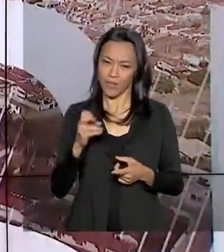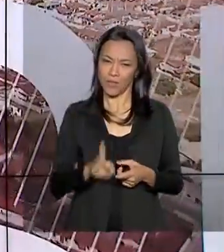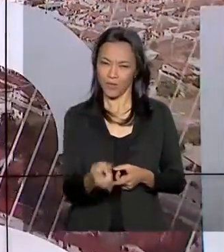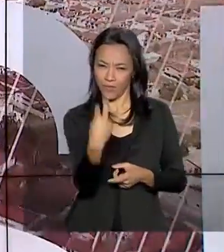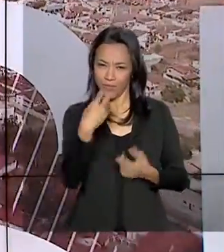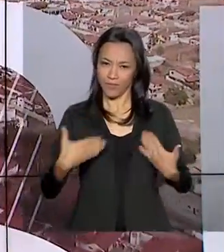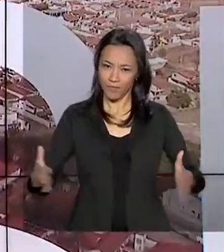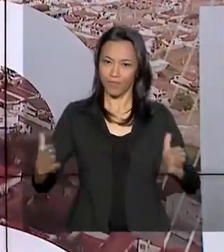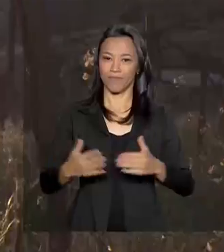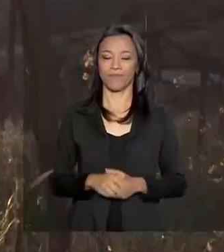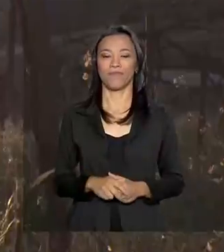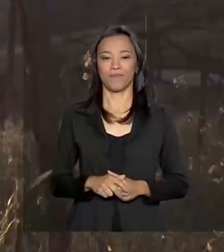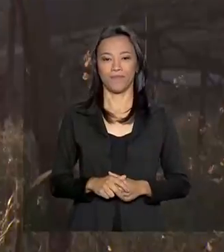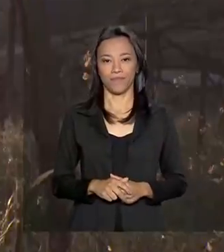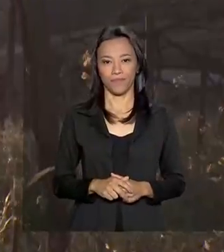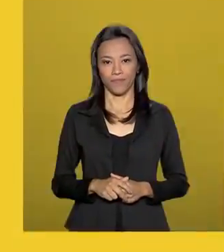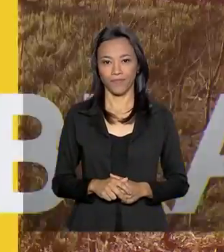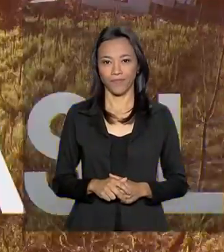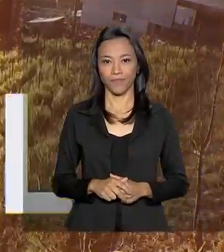está no ar.